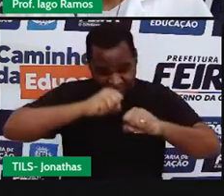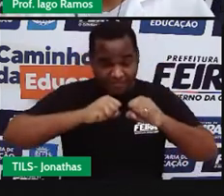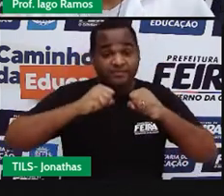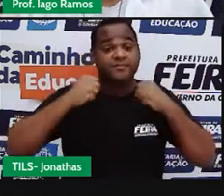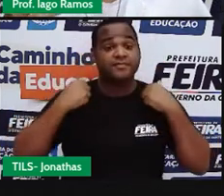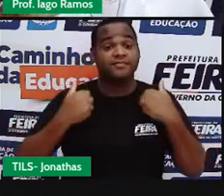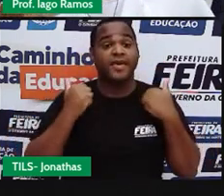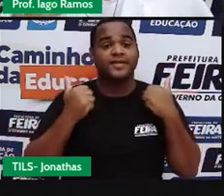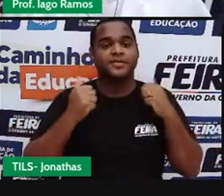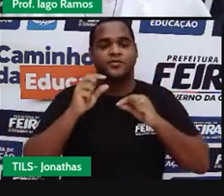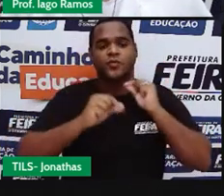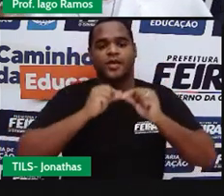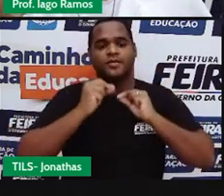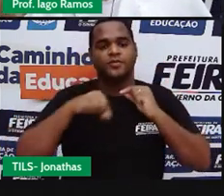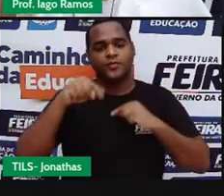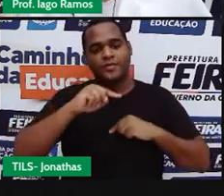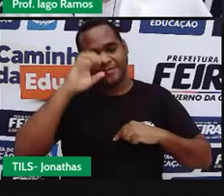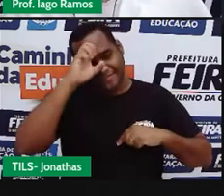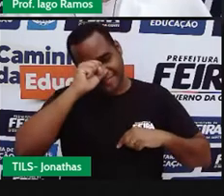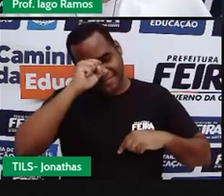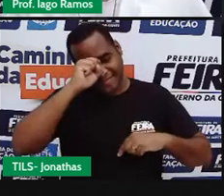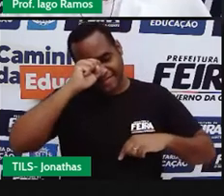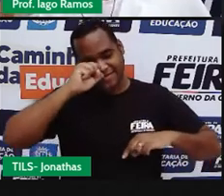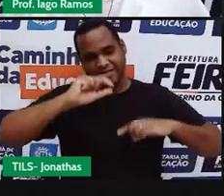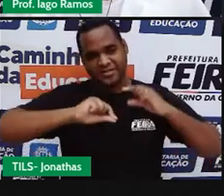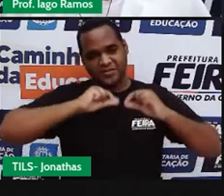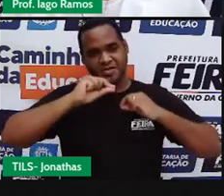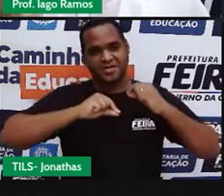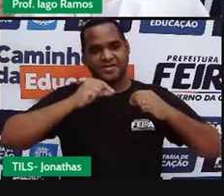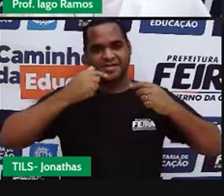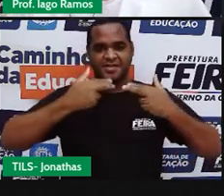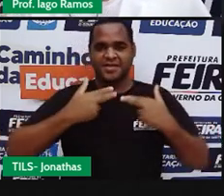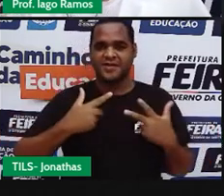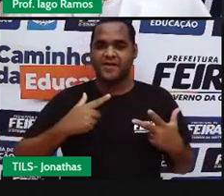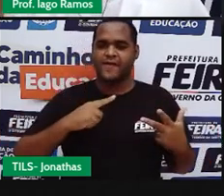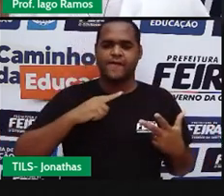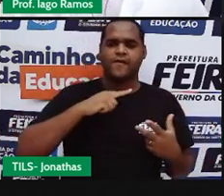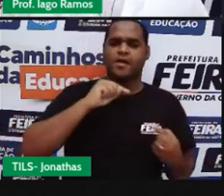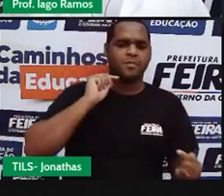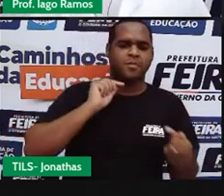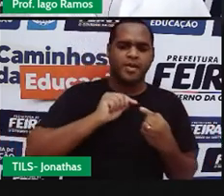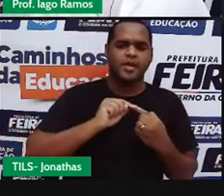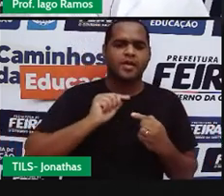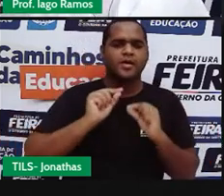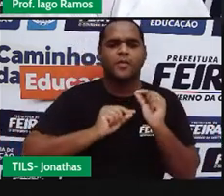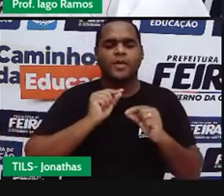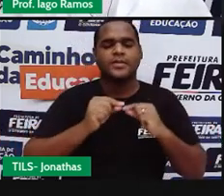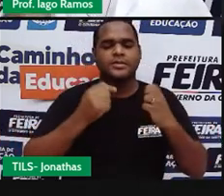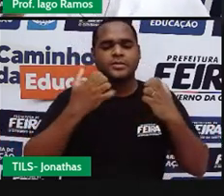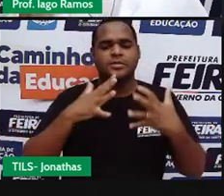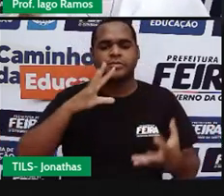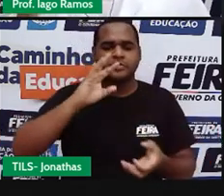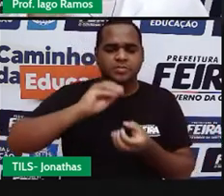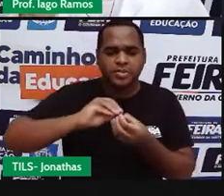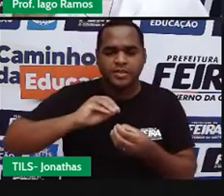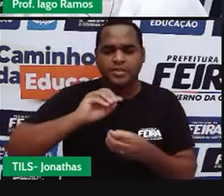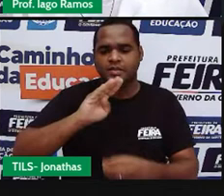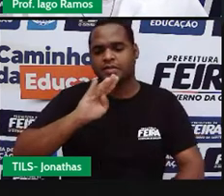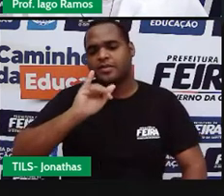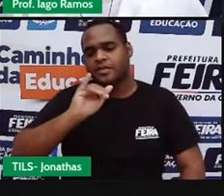Hoje, a gente vai aprender a aplicar, aprender a aplicar o conceito de